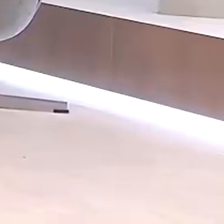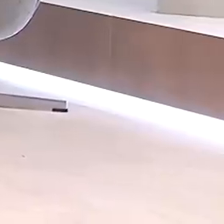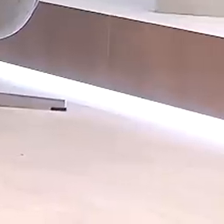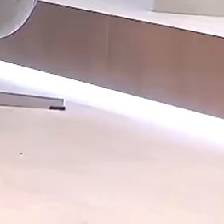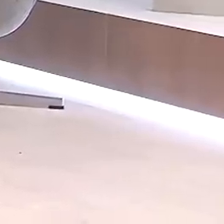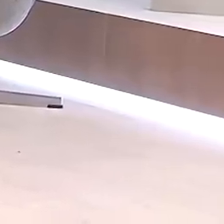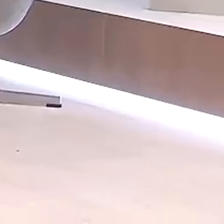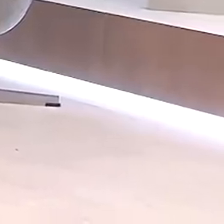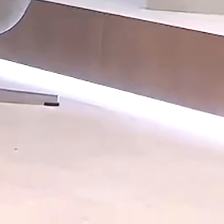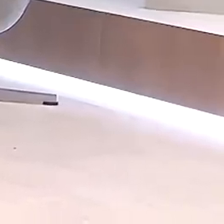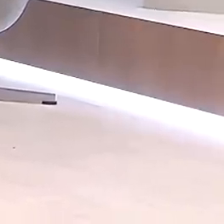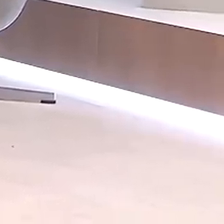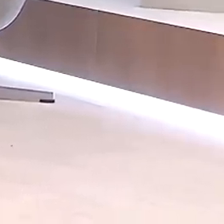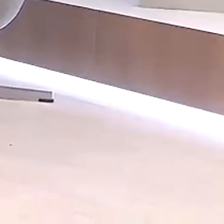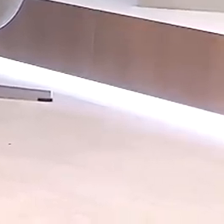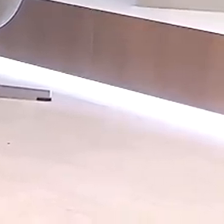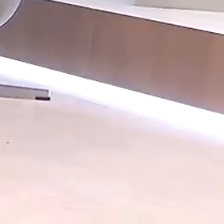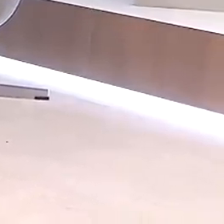tchau, tchau,